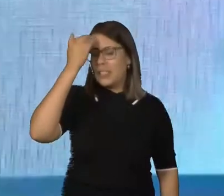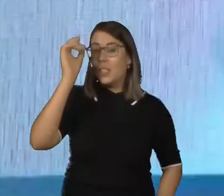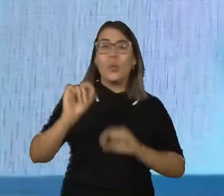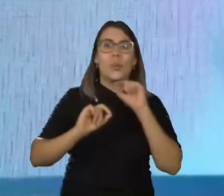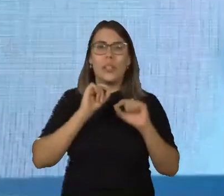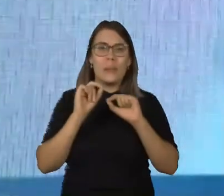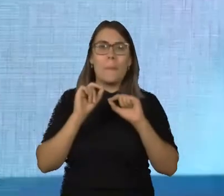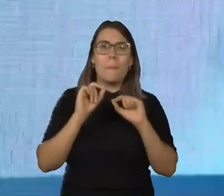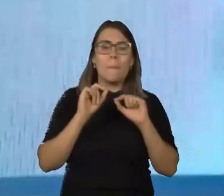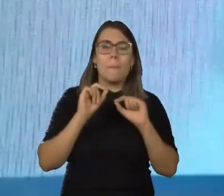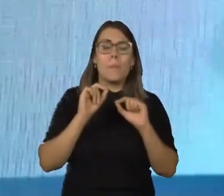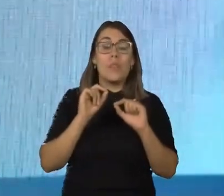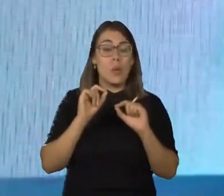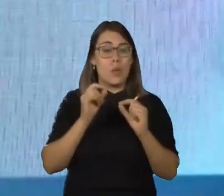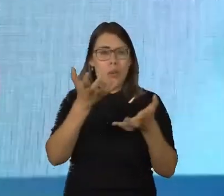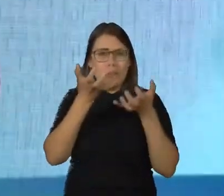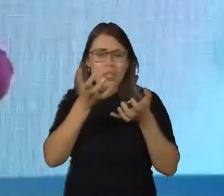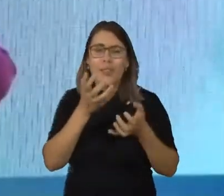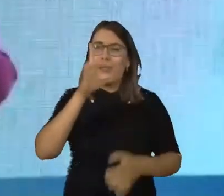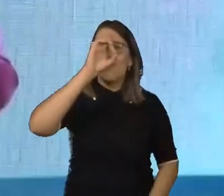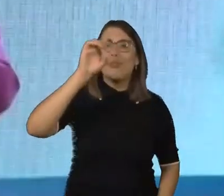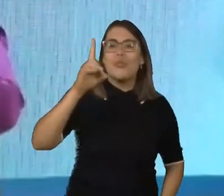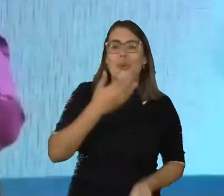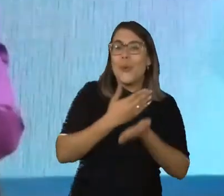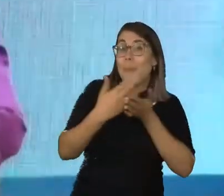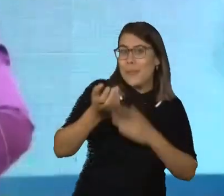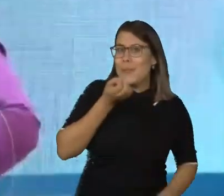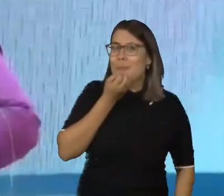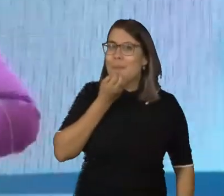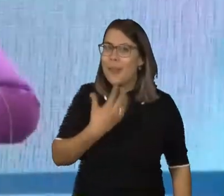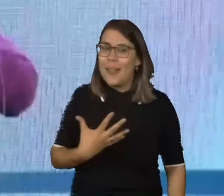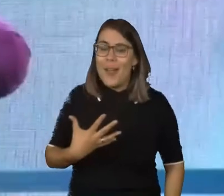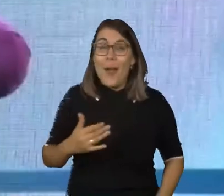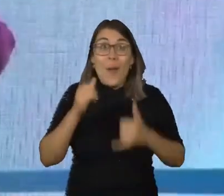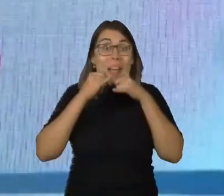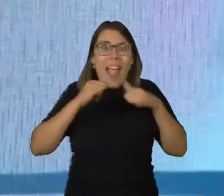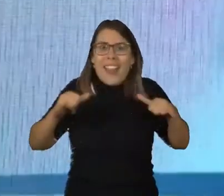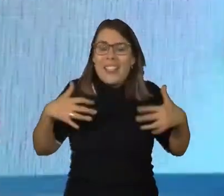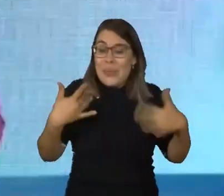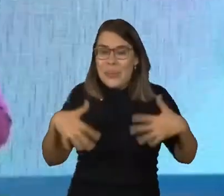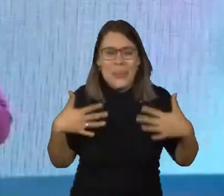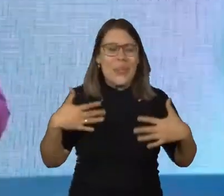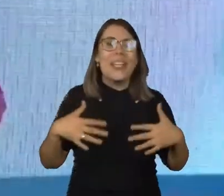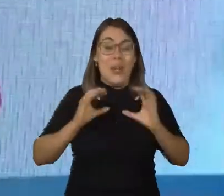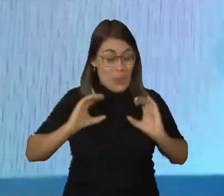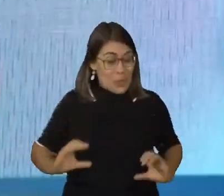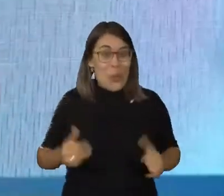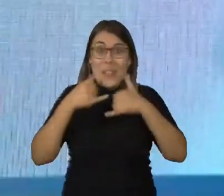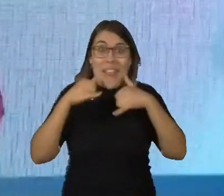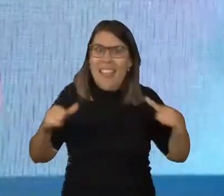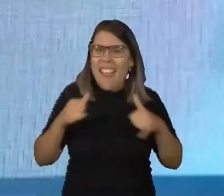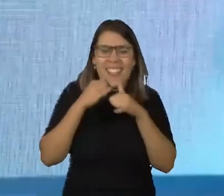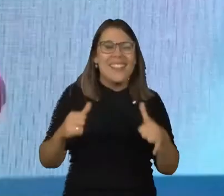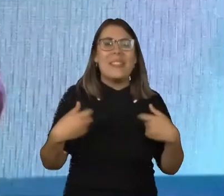que essa intenção do dia é uma forma da gente iniciar o dia com energia. A nossa maior moeda no nosso corpo humano